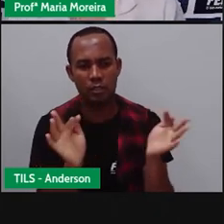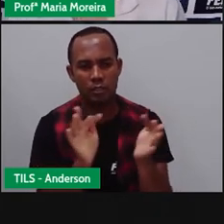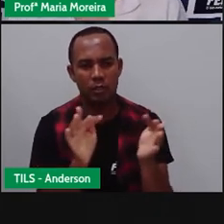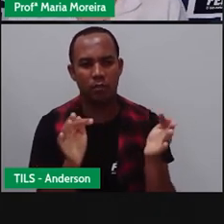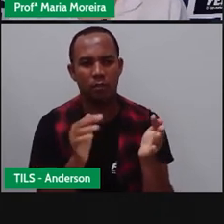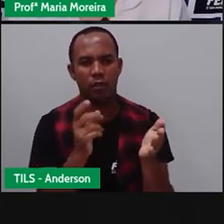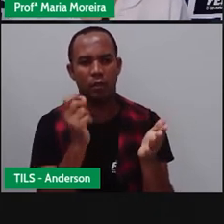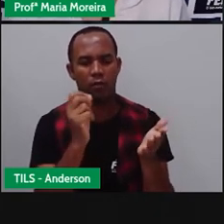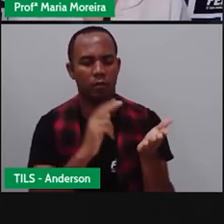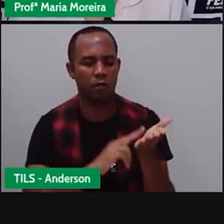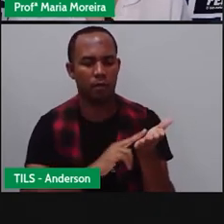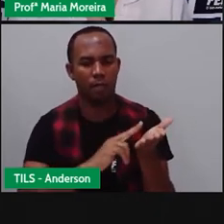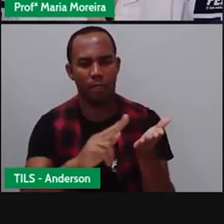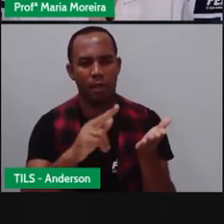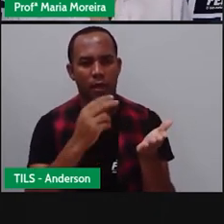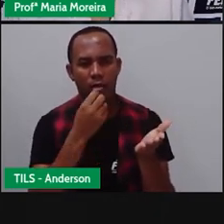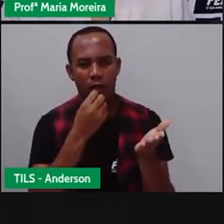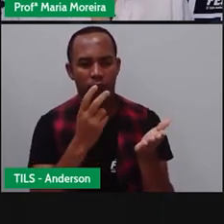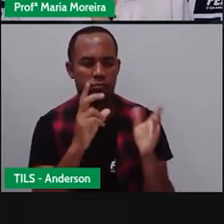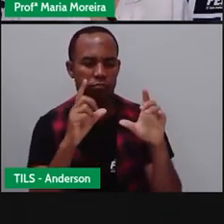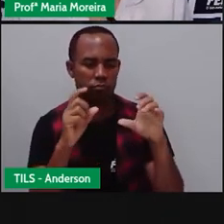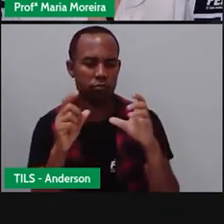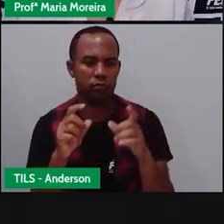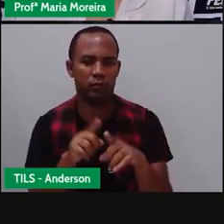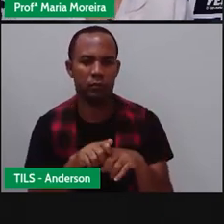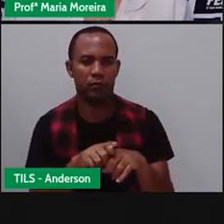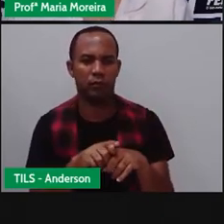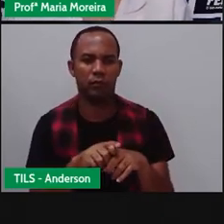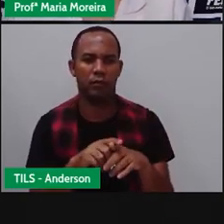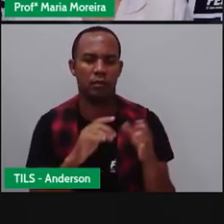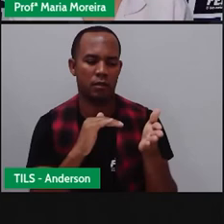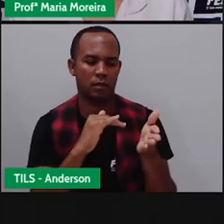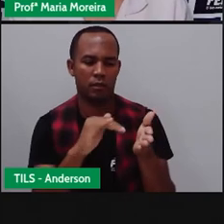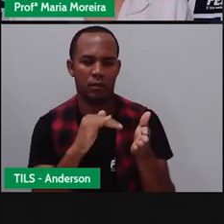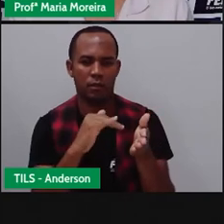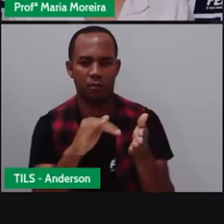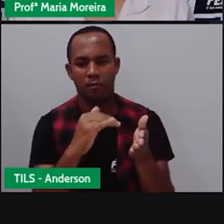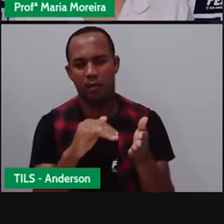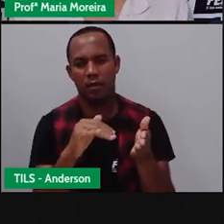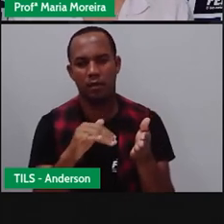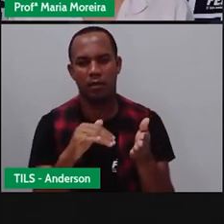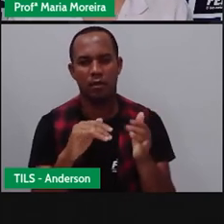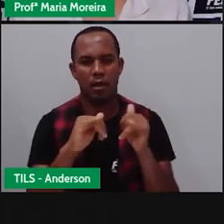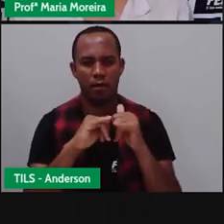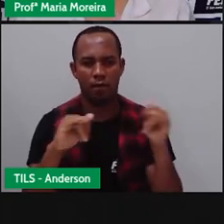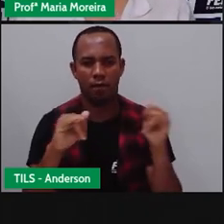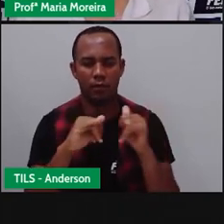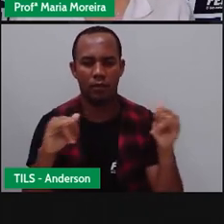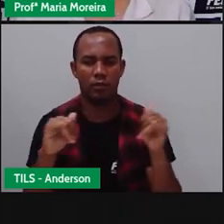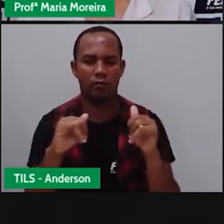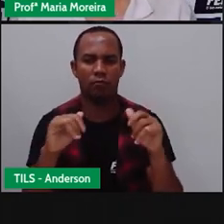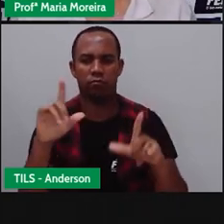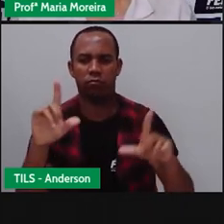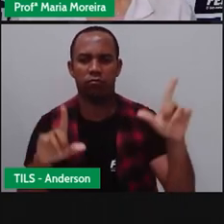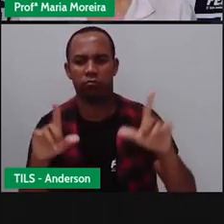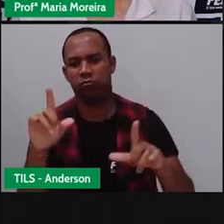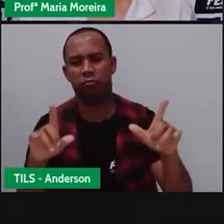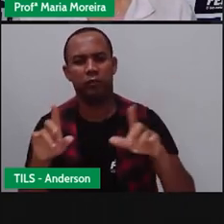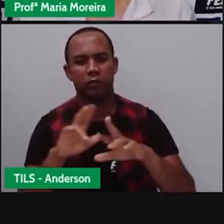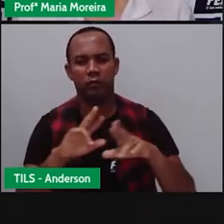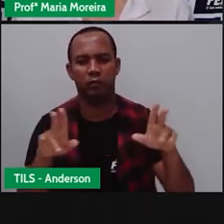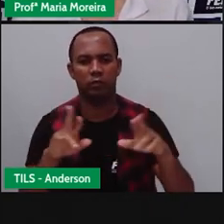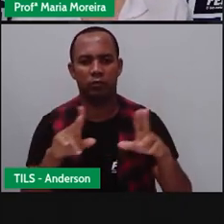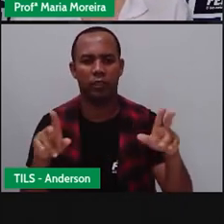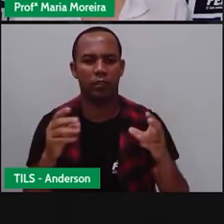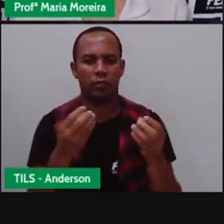correio, né? Mensagens pessoais, avisos, notícias, propagandas, entre outros.